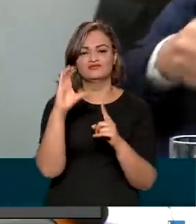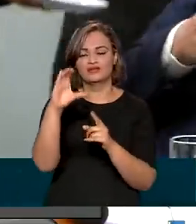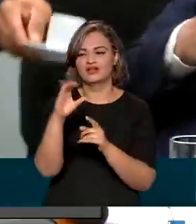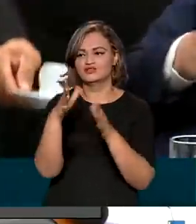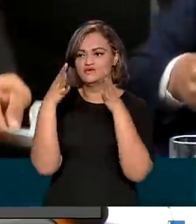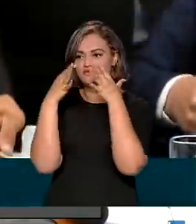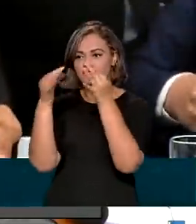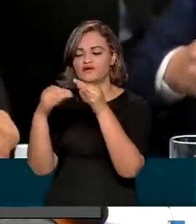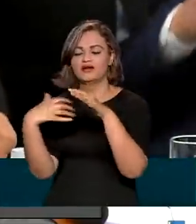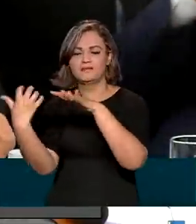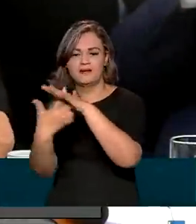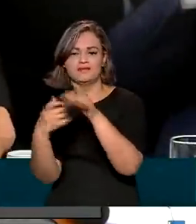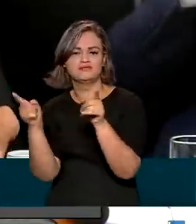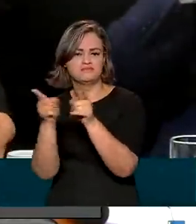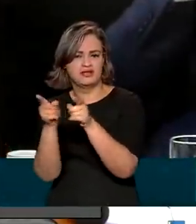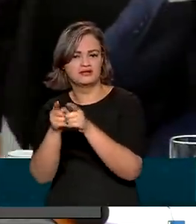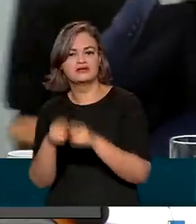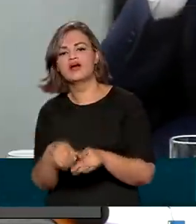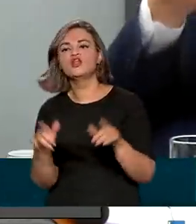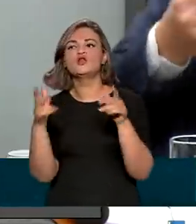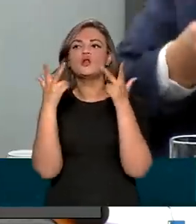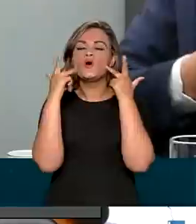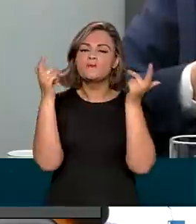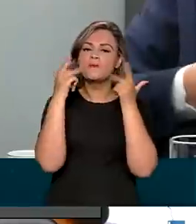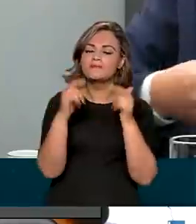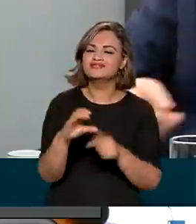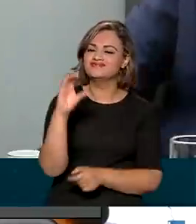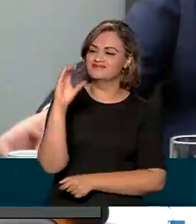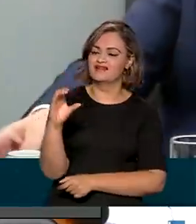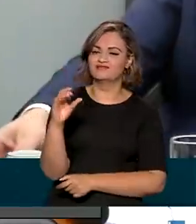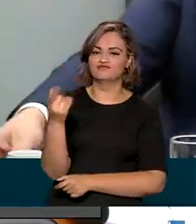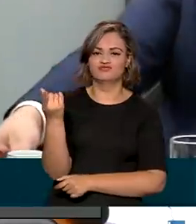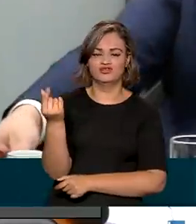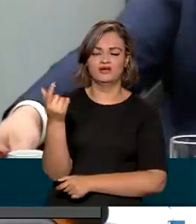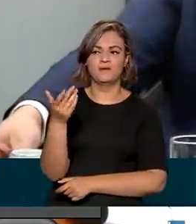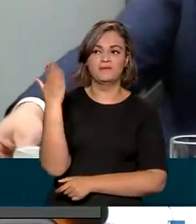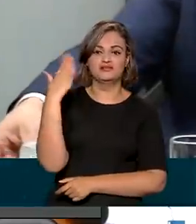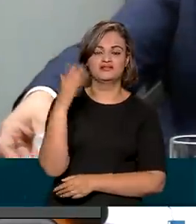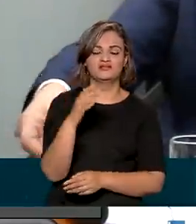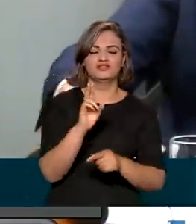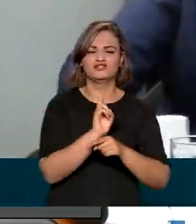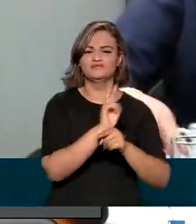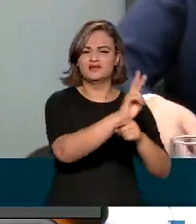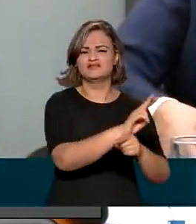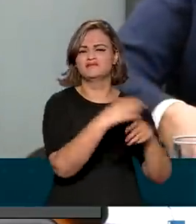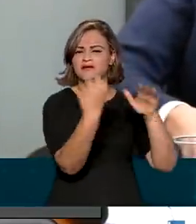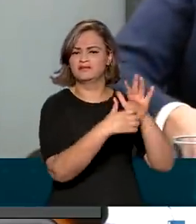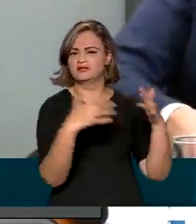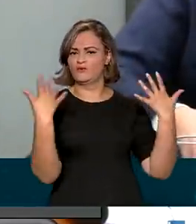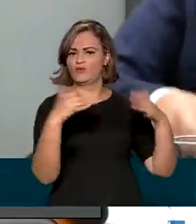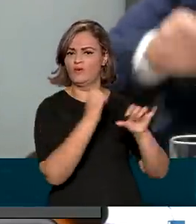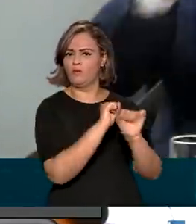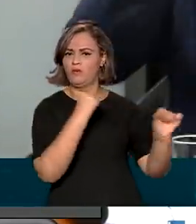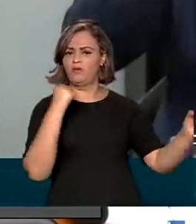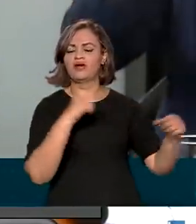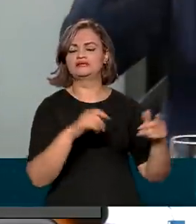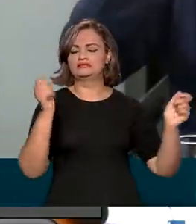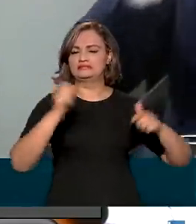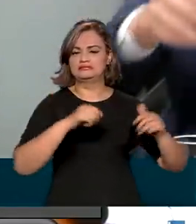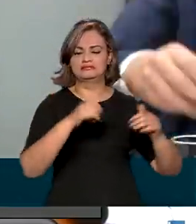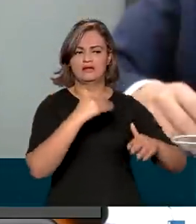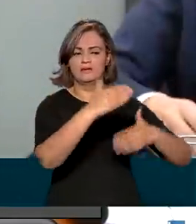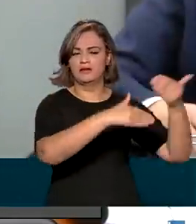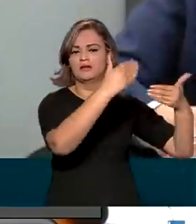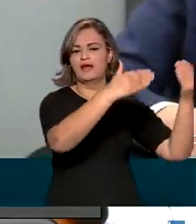canalizado para pequena e média empresa. Mas, normalmente, o crédito ia, antigamente, só para empresas maiores, que têm capacidade realmente de